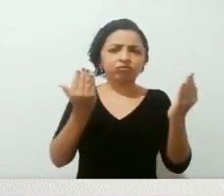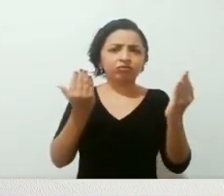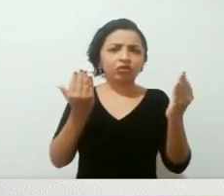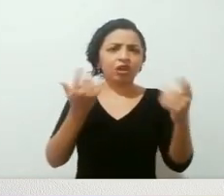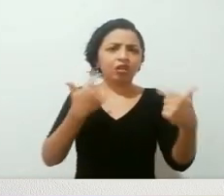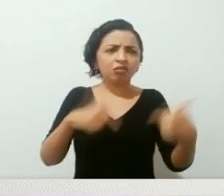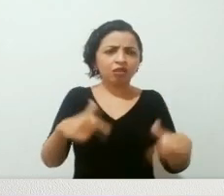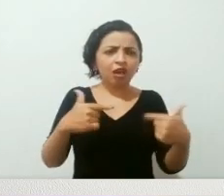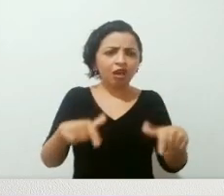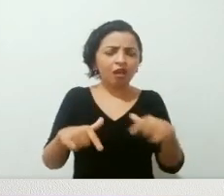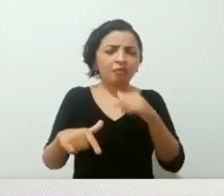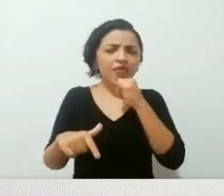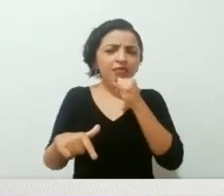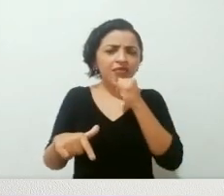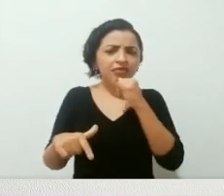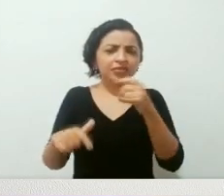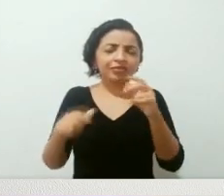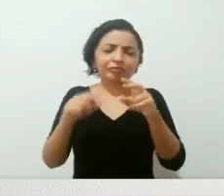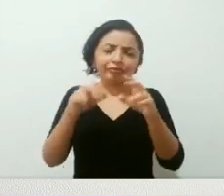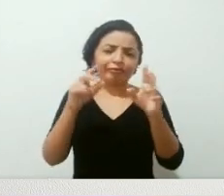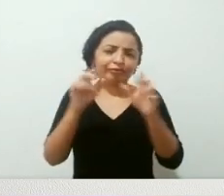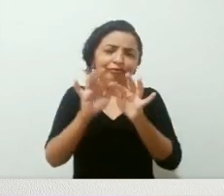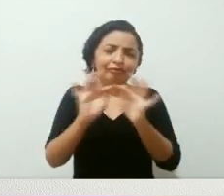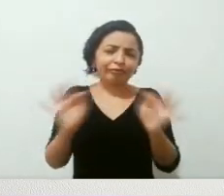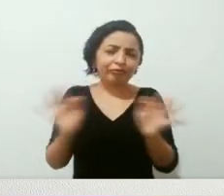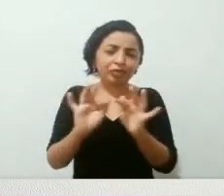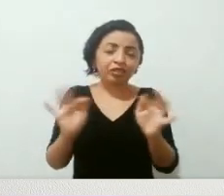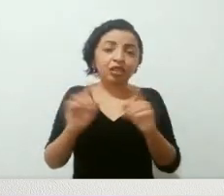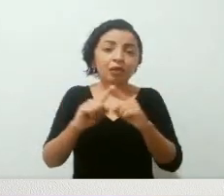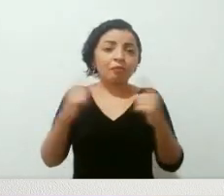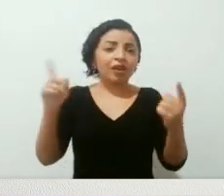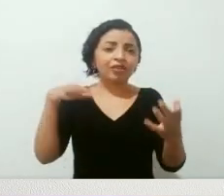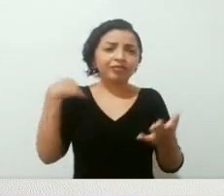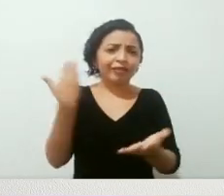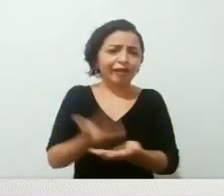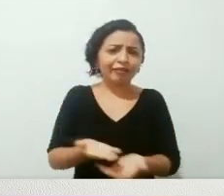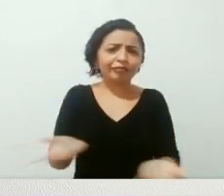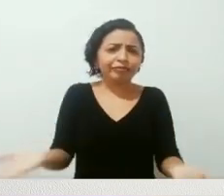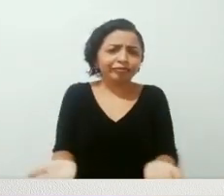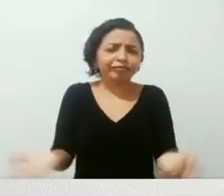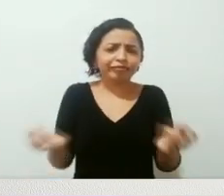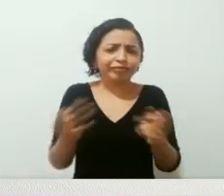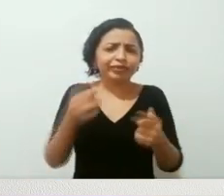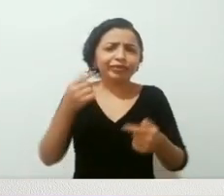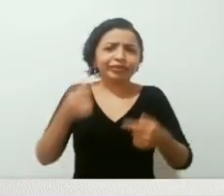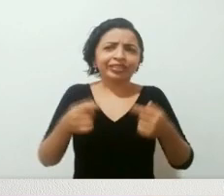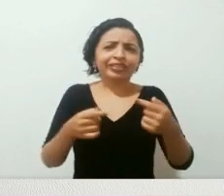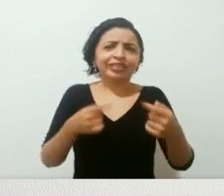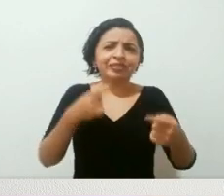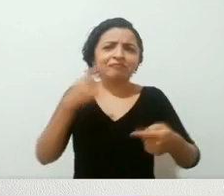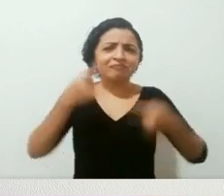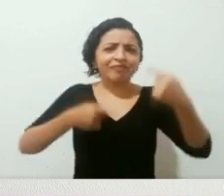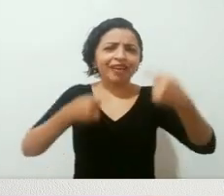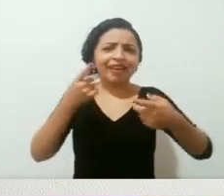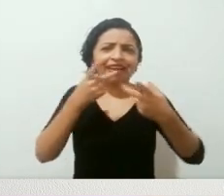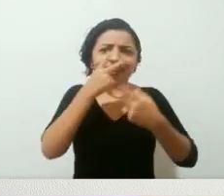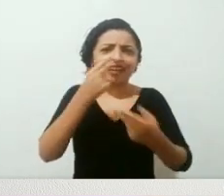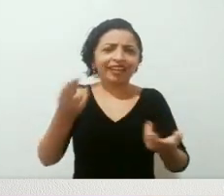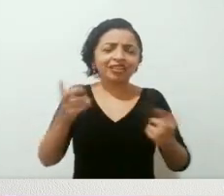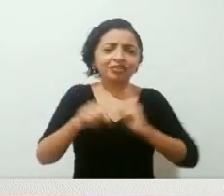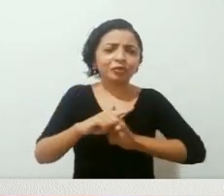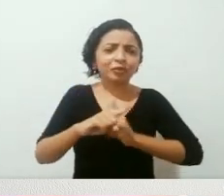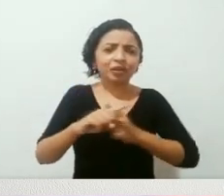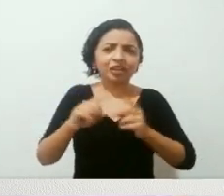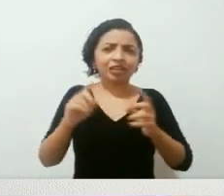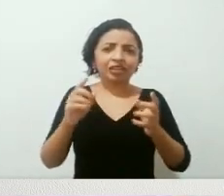mercado de trabalho, por exemplo, coisa simples, né, que é muito discutido nos nossos tempos, mas que ela traz aqui, revestida